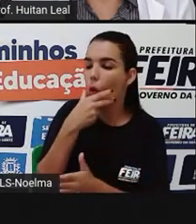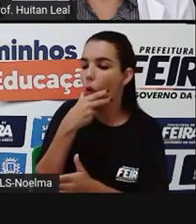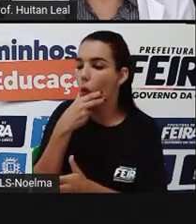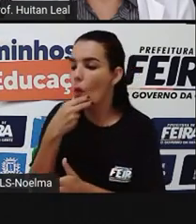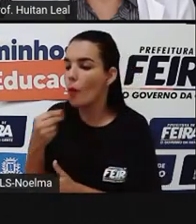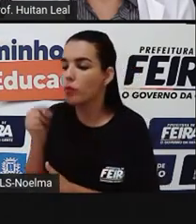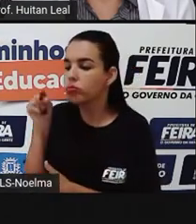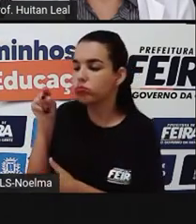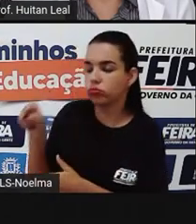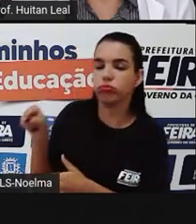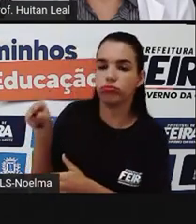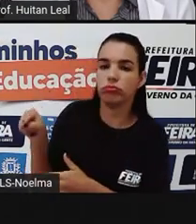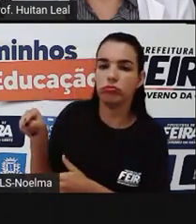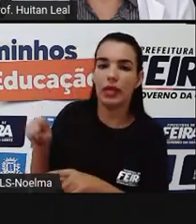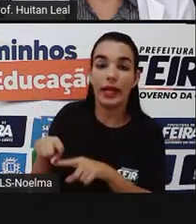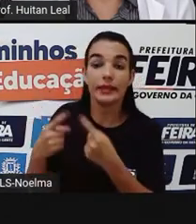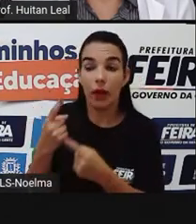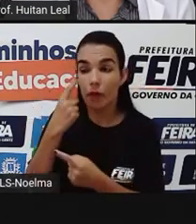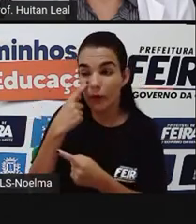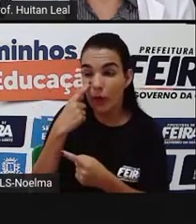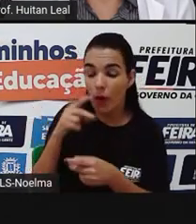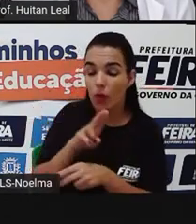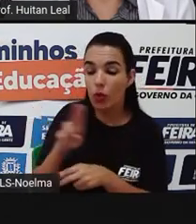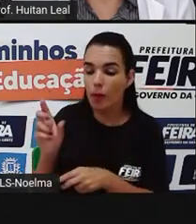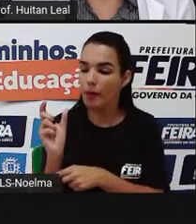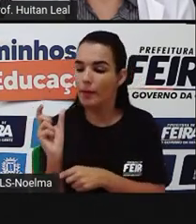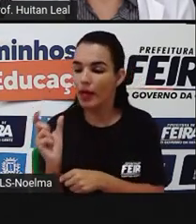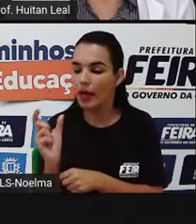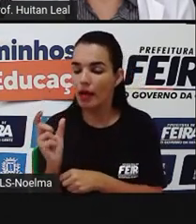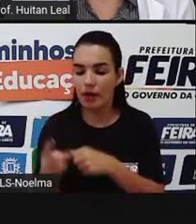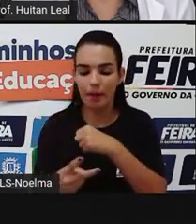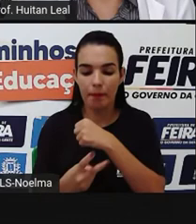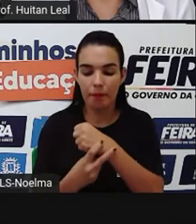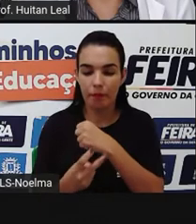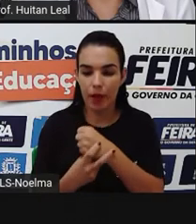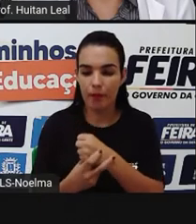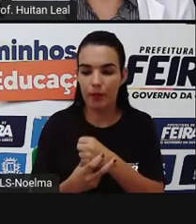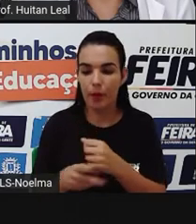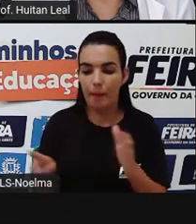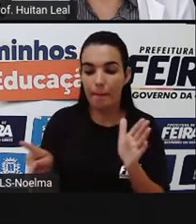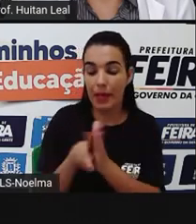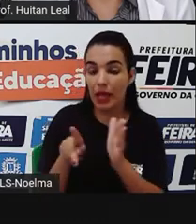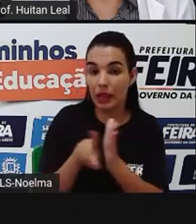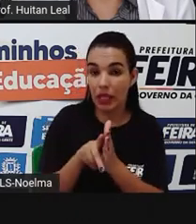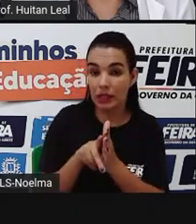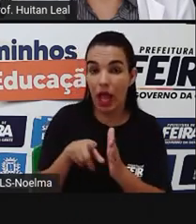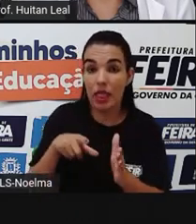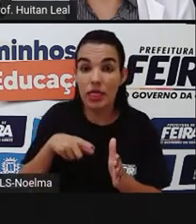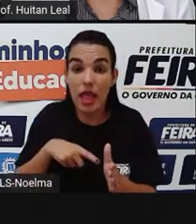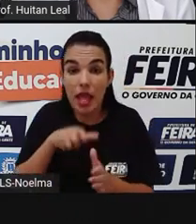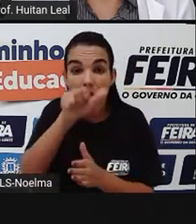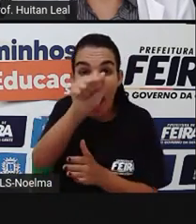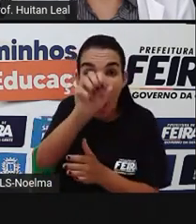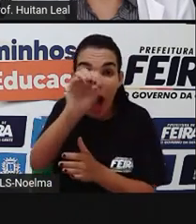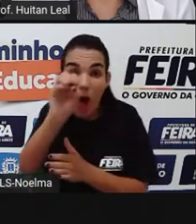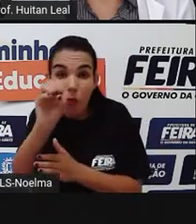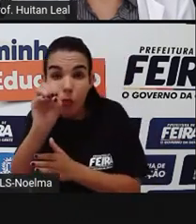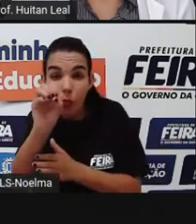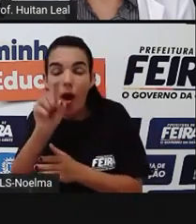Vejam que entre pertence, que é o verbo, e garoto, existe a preposição ao.